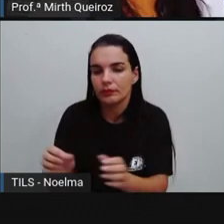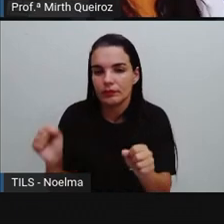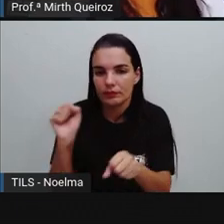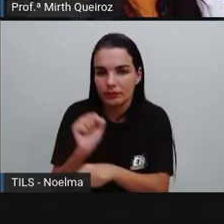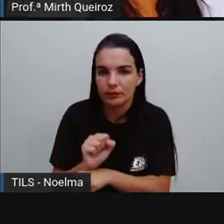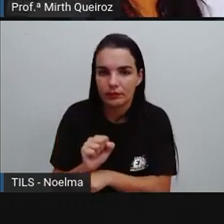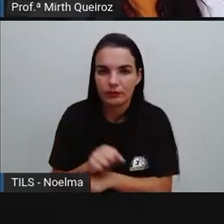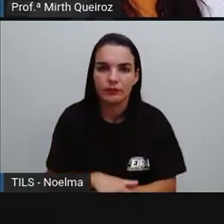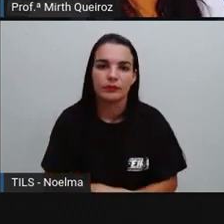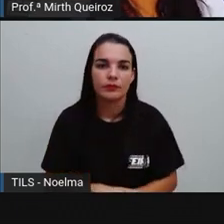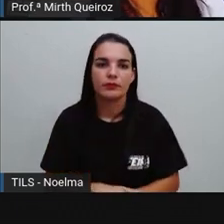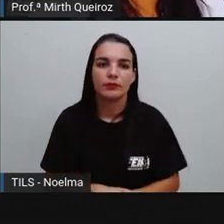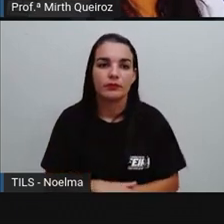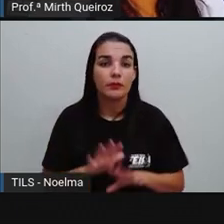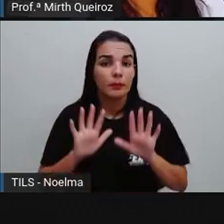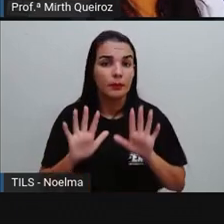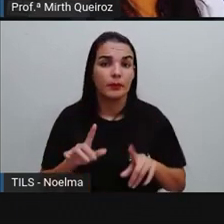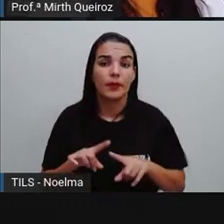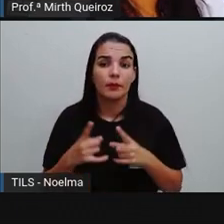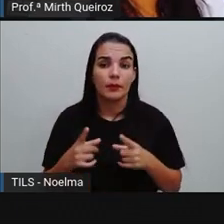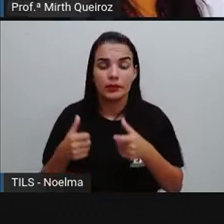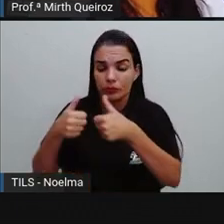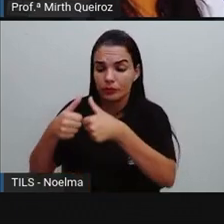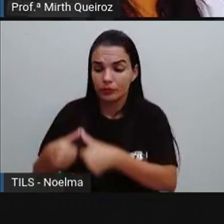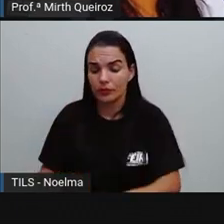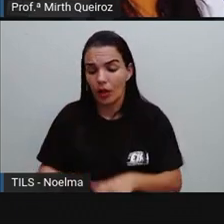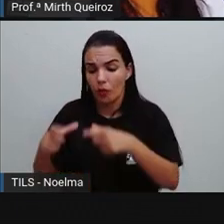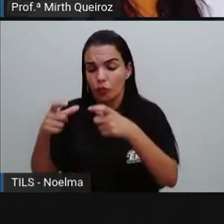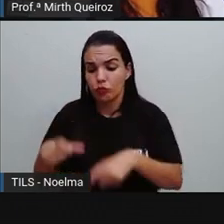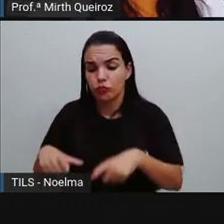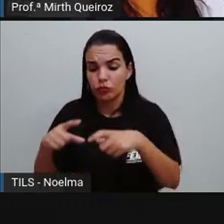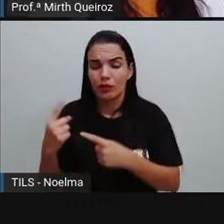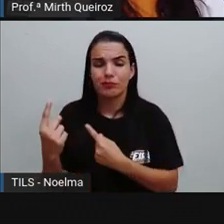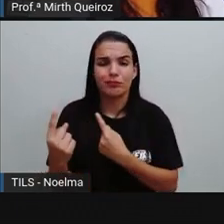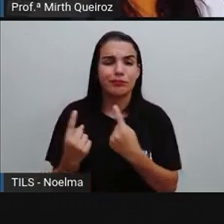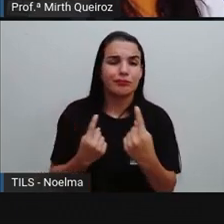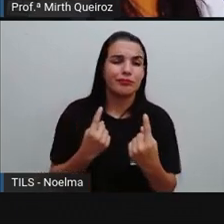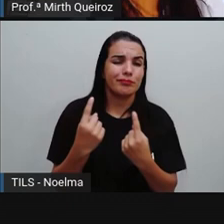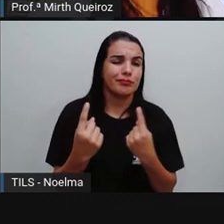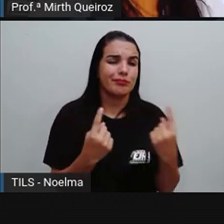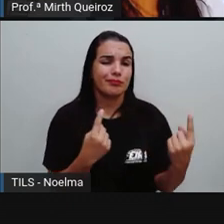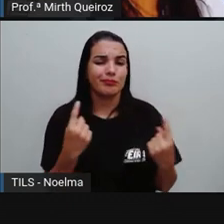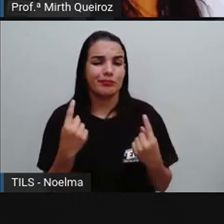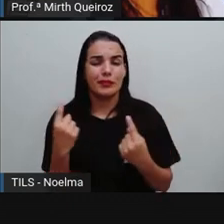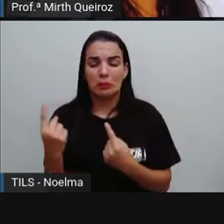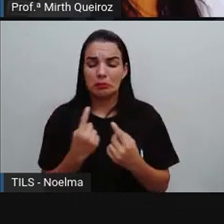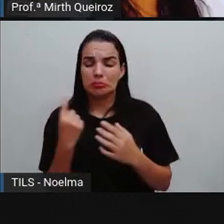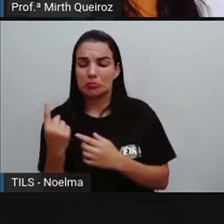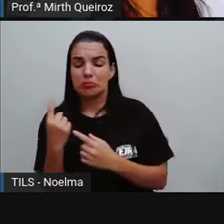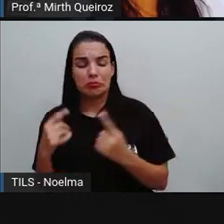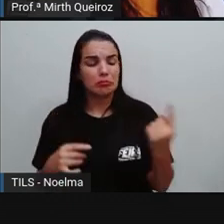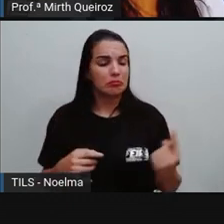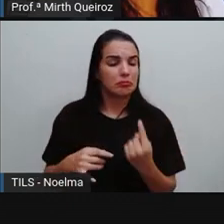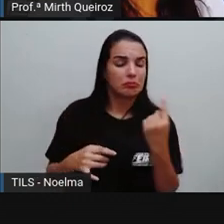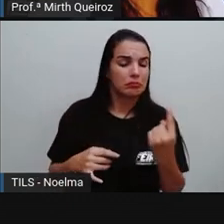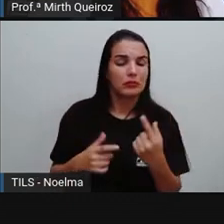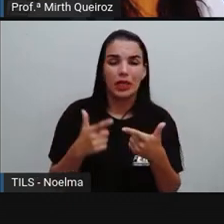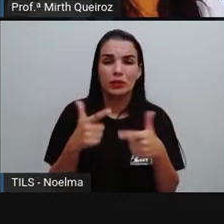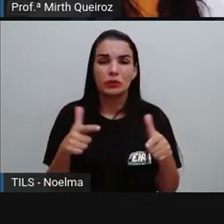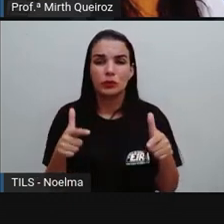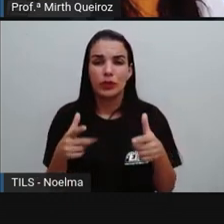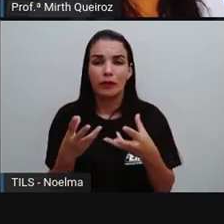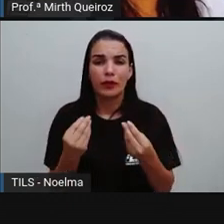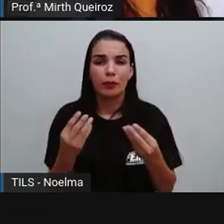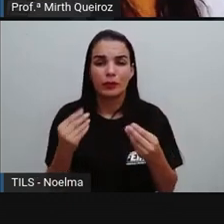Mas esses eram locais isolados. sendo que não houve uma urbanização generalizada no território colonial